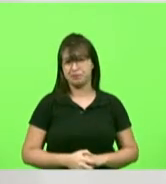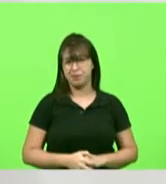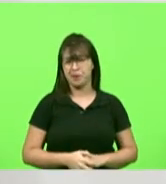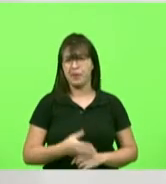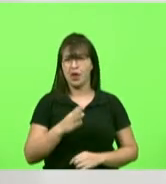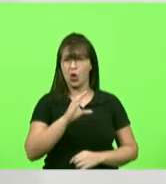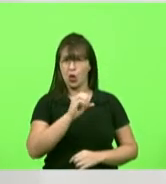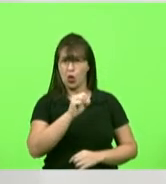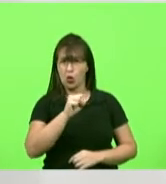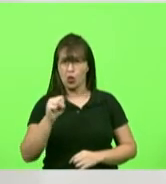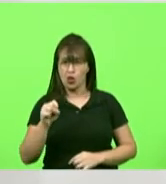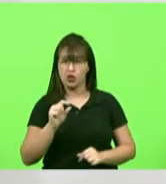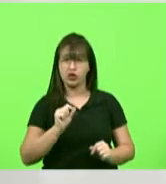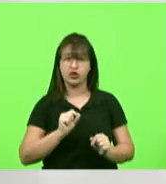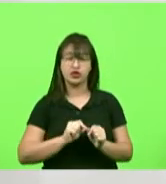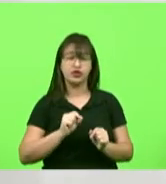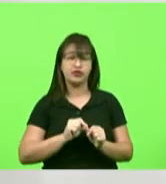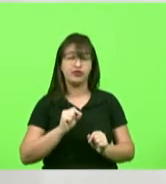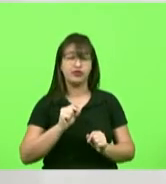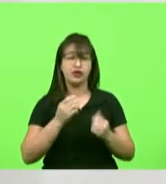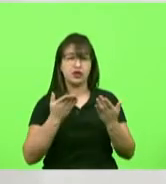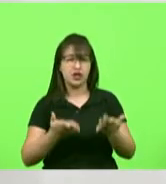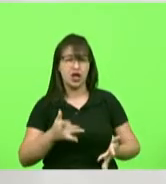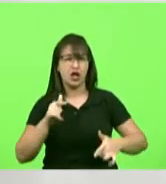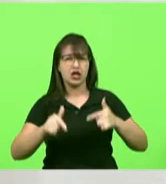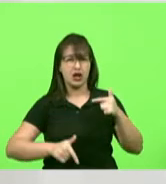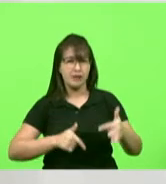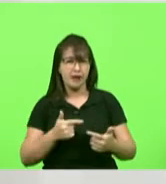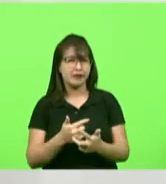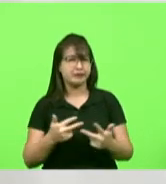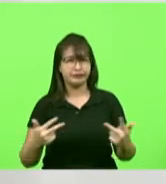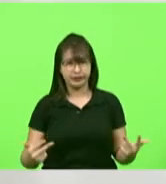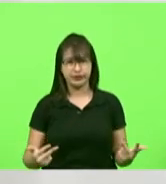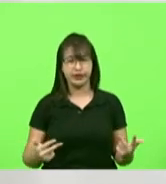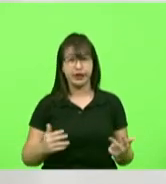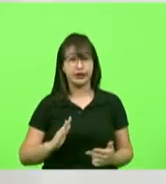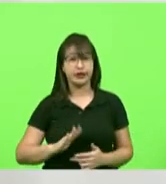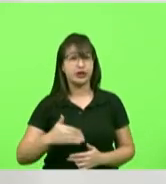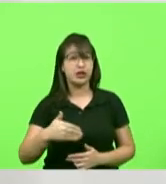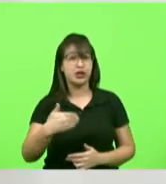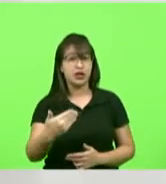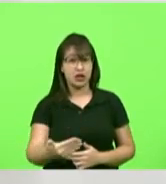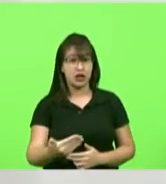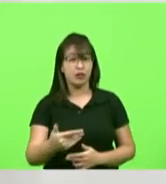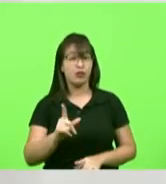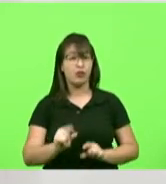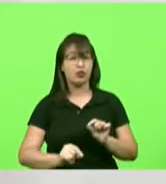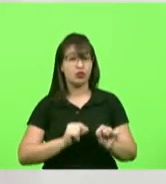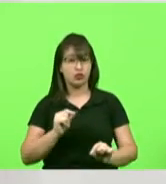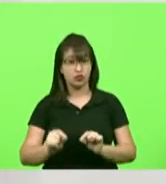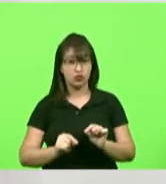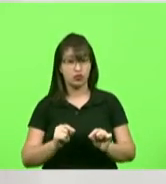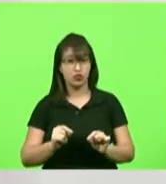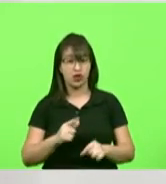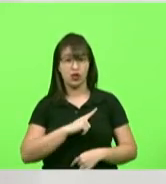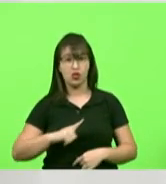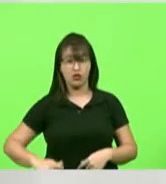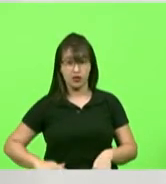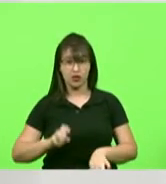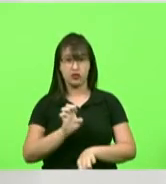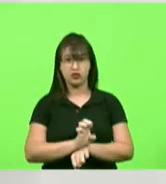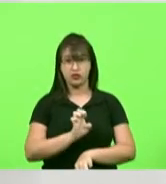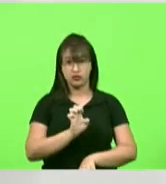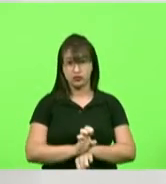COIS sentou para poder trabalhar e foi mais tarde foi foi por obra da mão do governo do estado